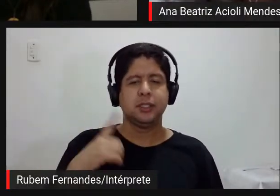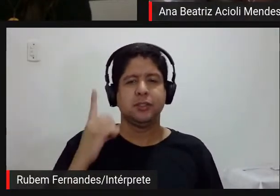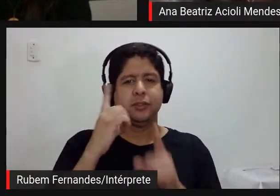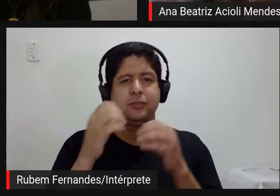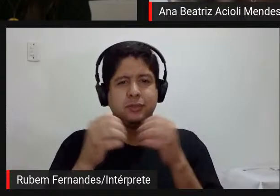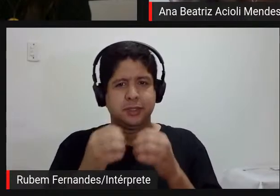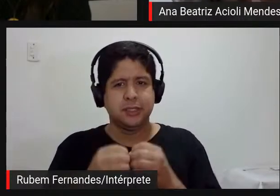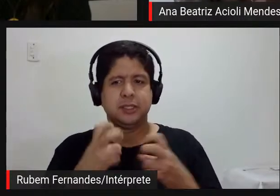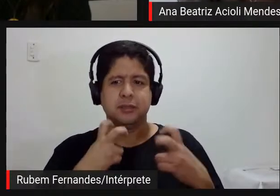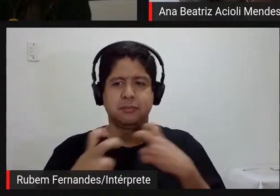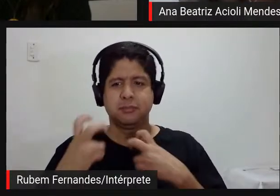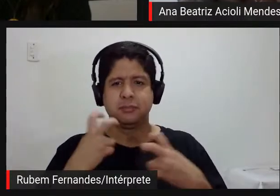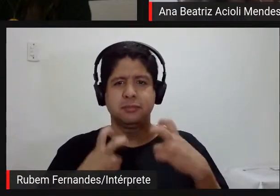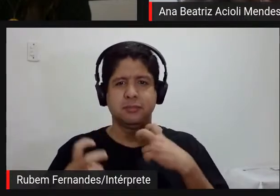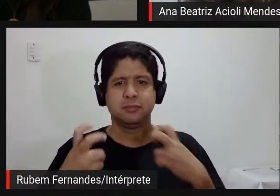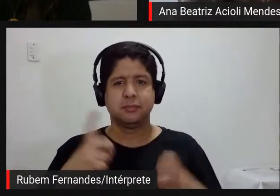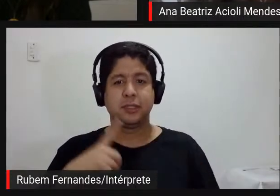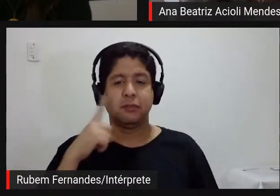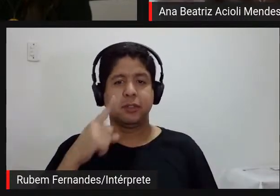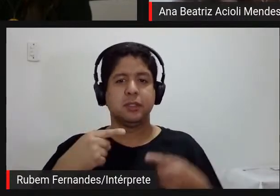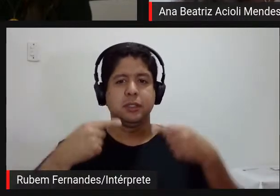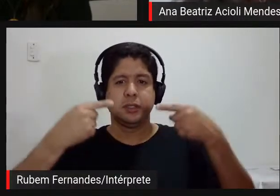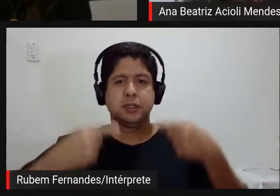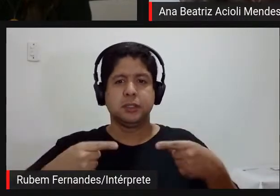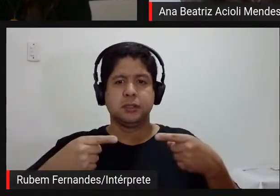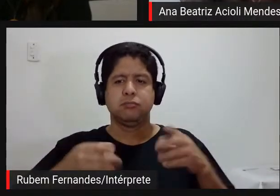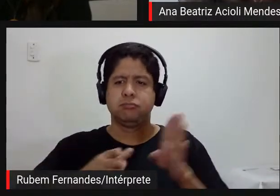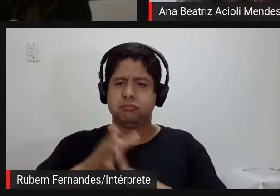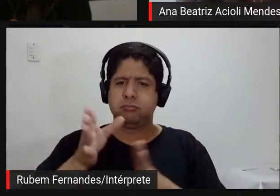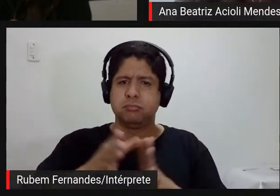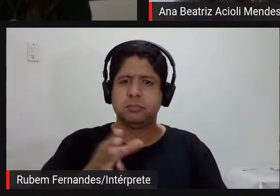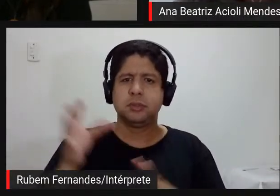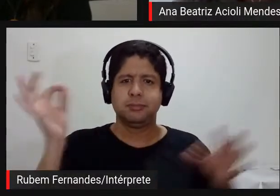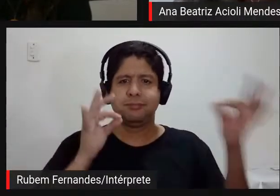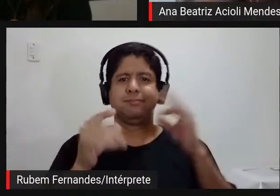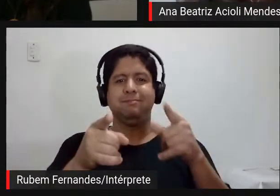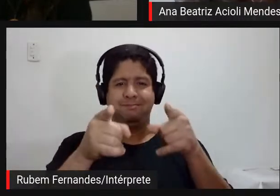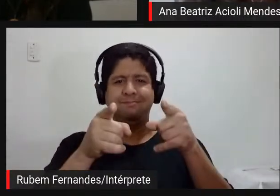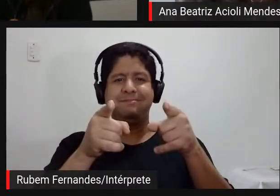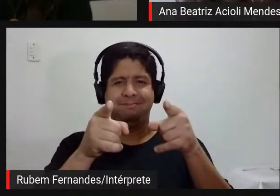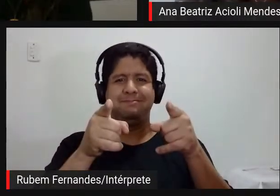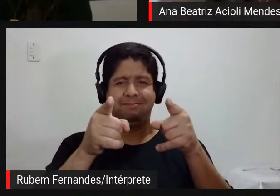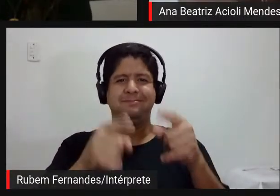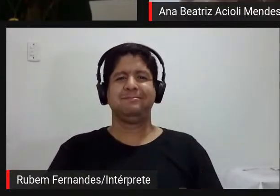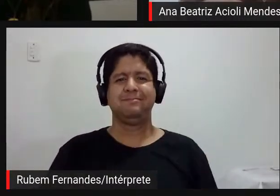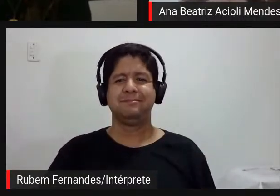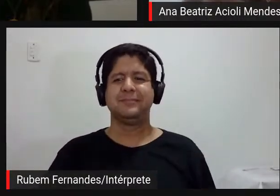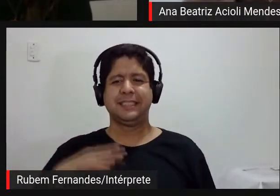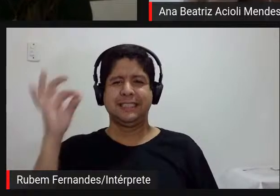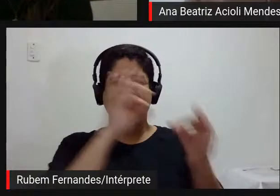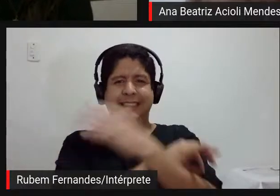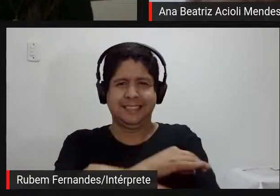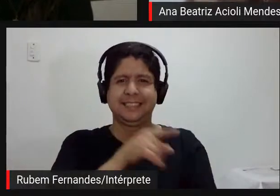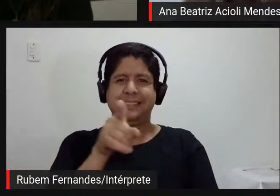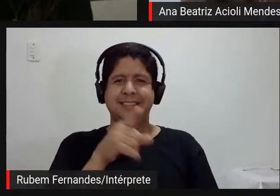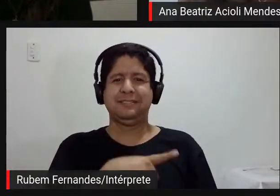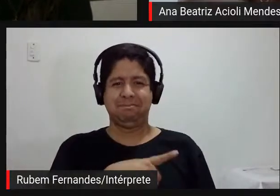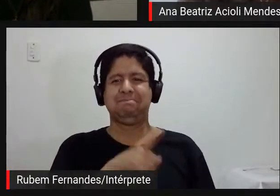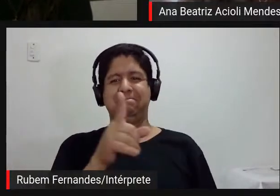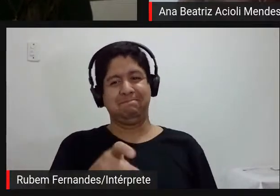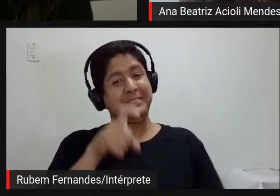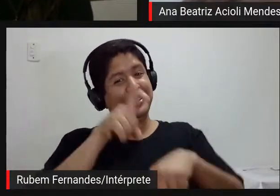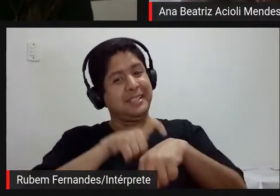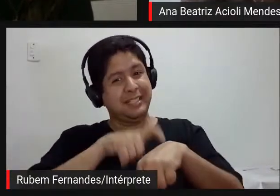gritando a gente teve questões de conexão mosquitos atacando as pessoas e é isso é o momento